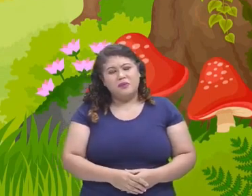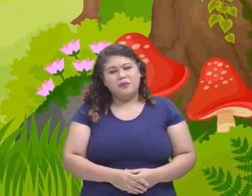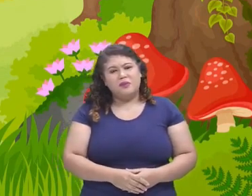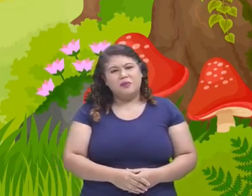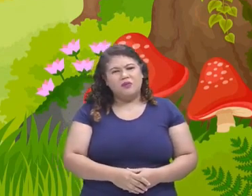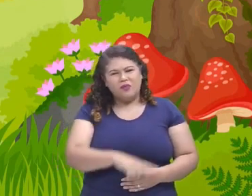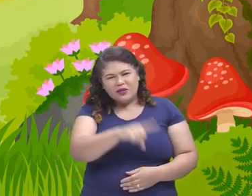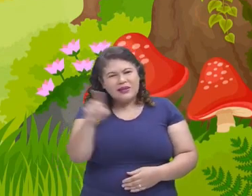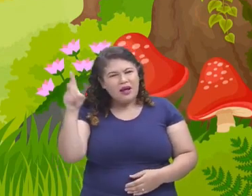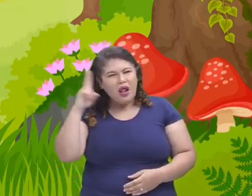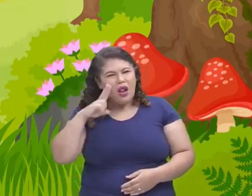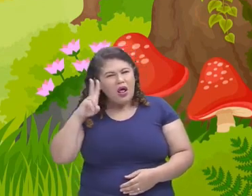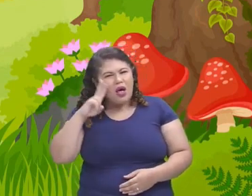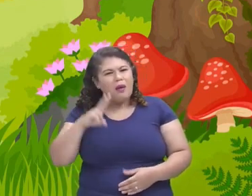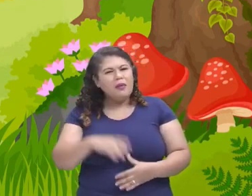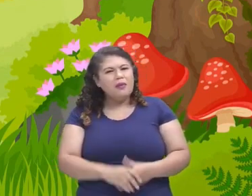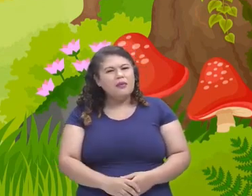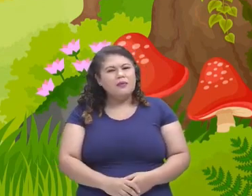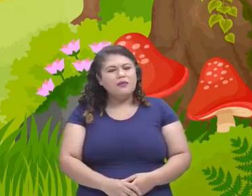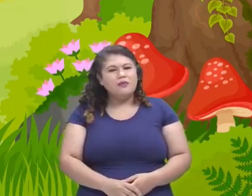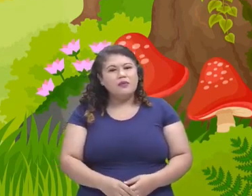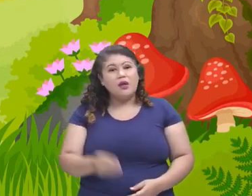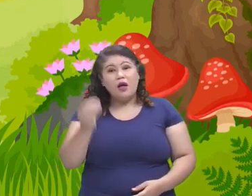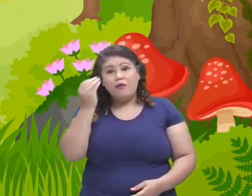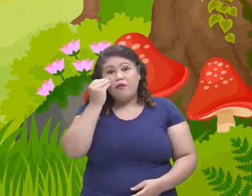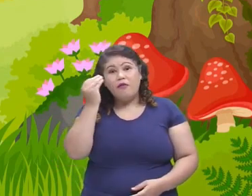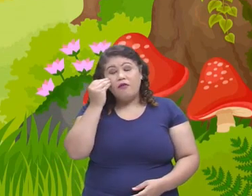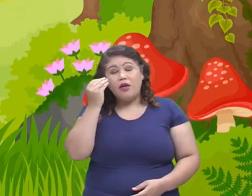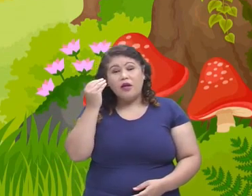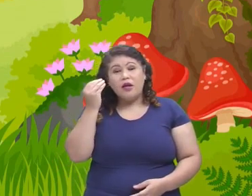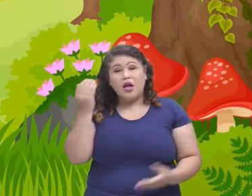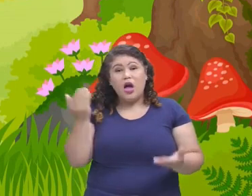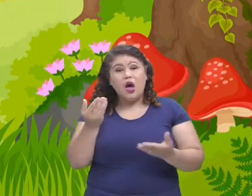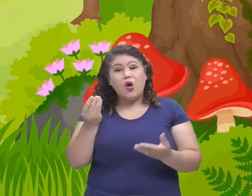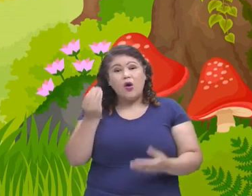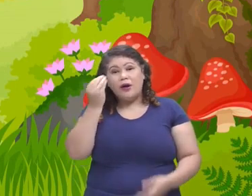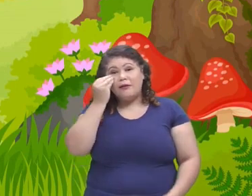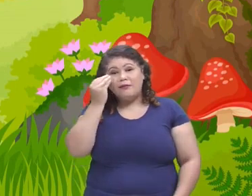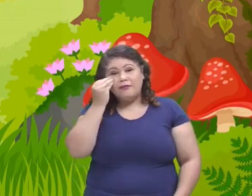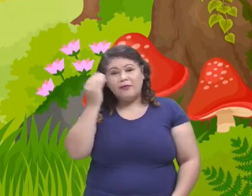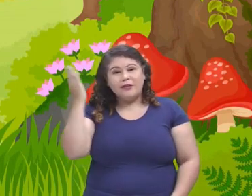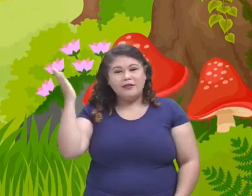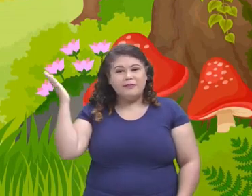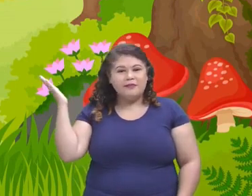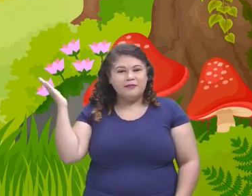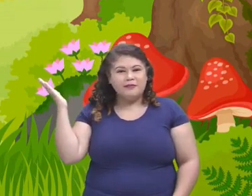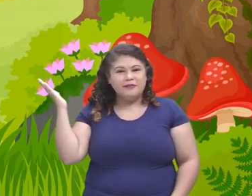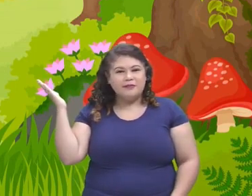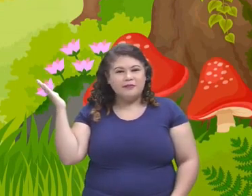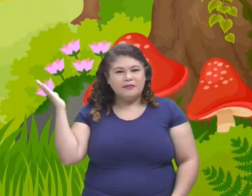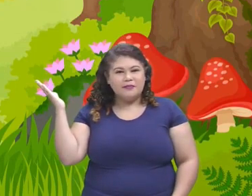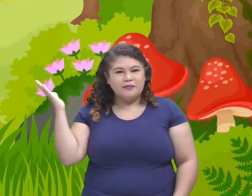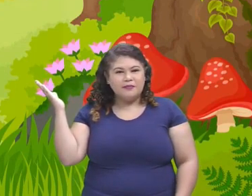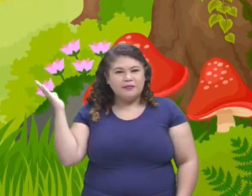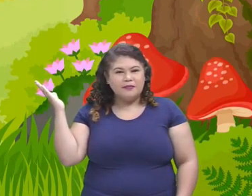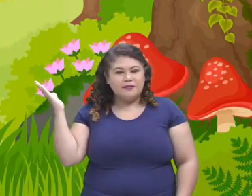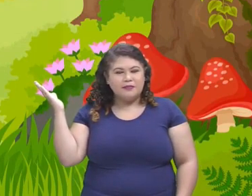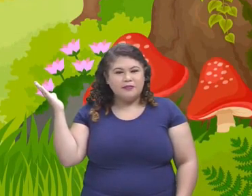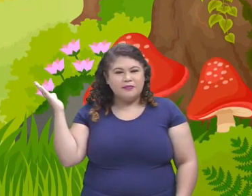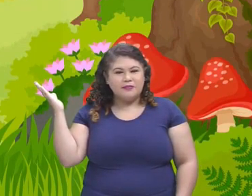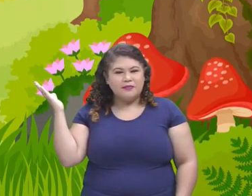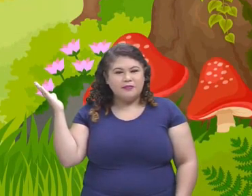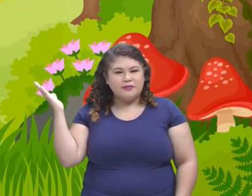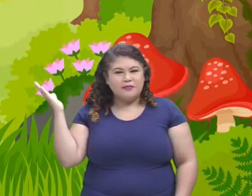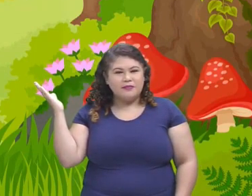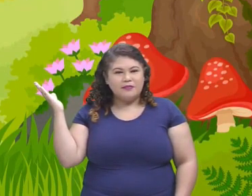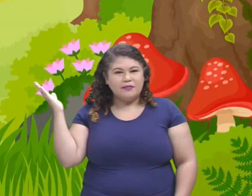Lembram disso, crianças? Vamos olhar agora e investigar a partir de uma imagem. Qual é a nossa imagem?